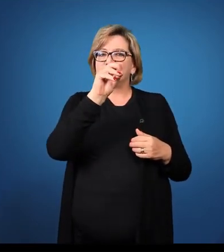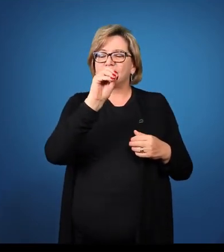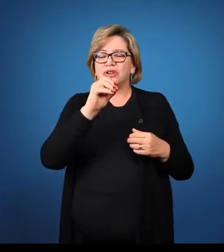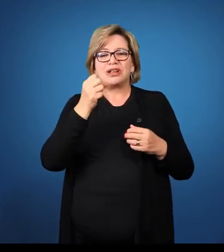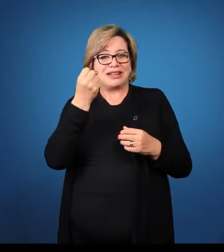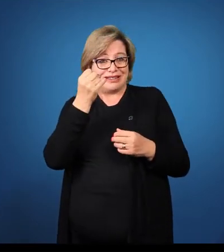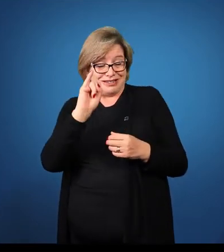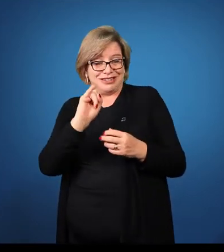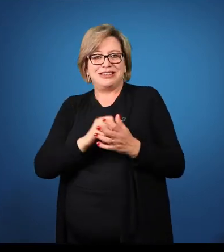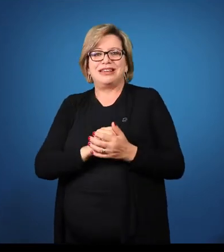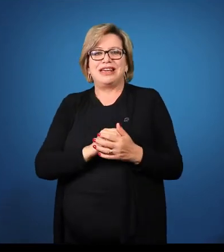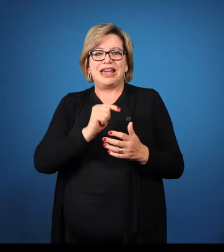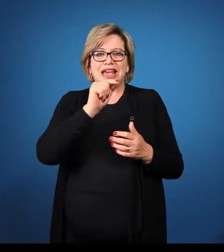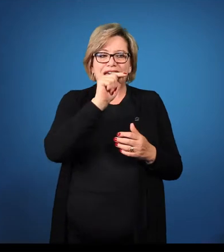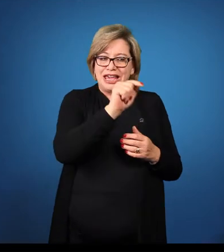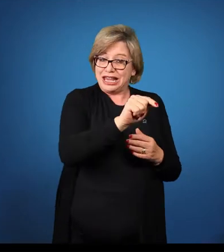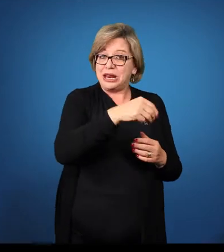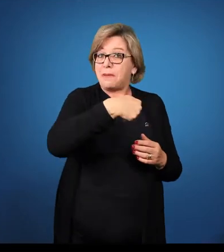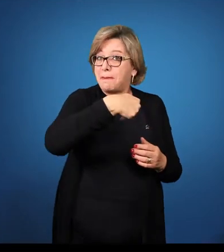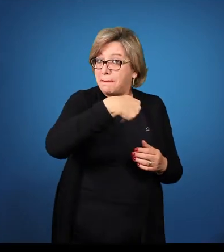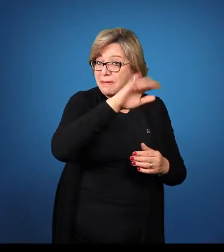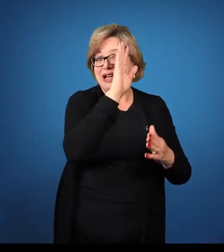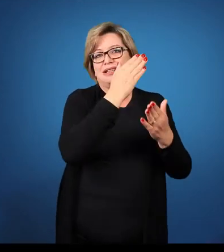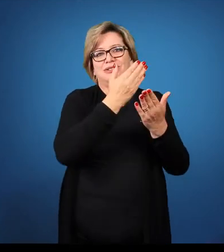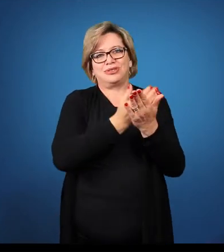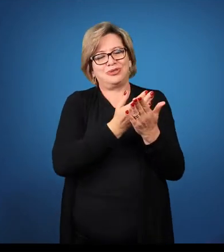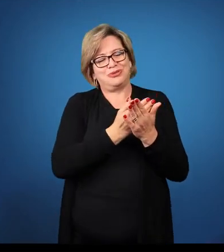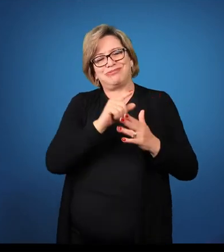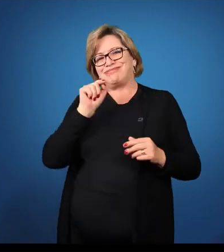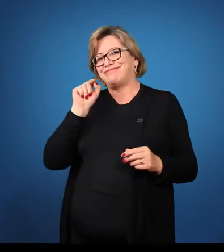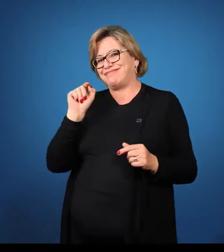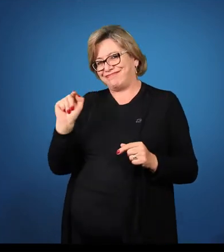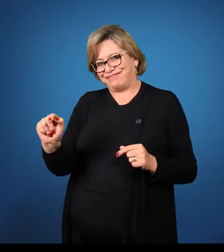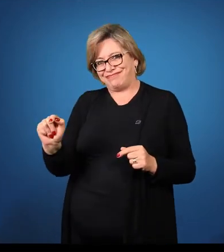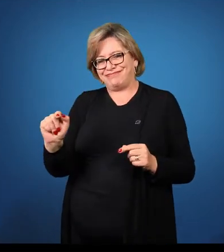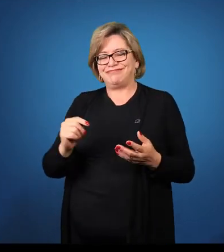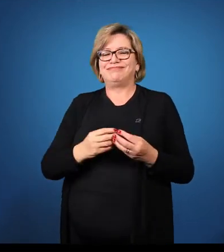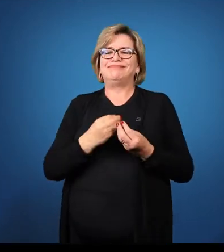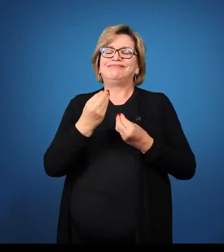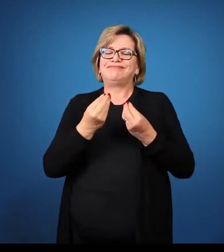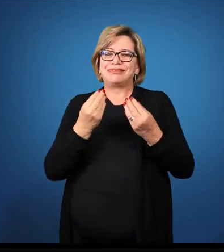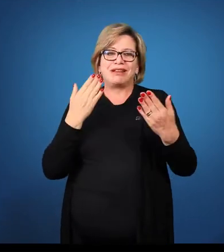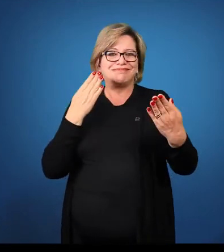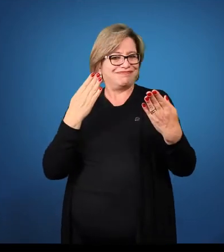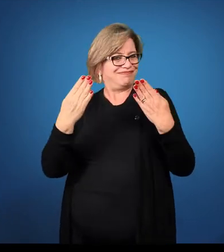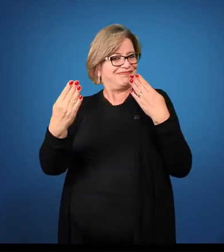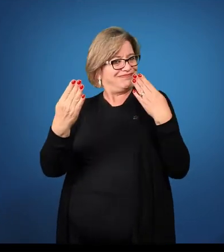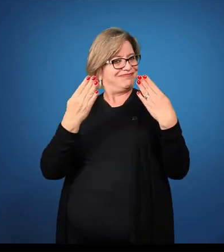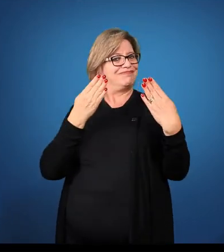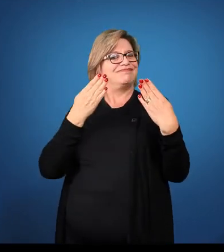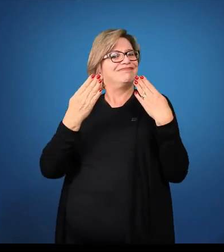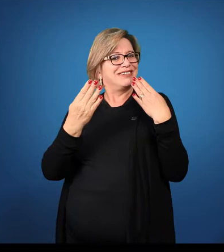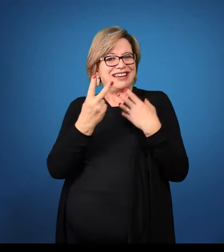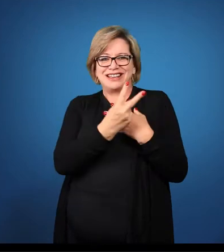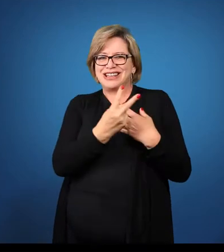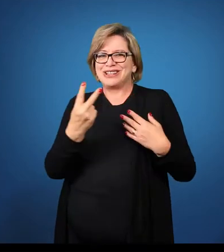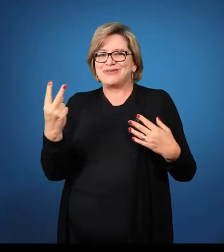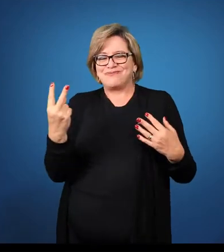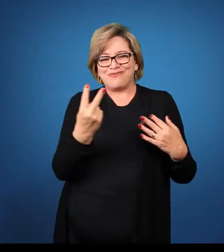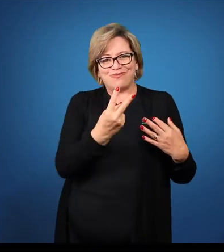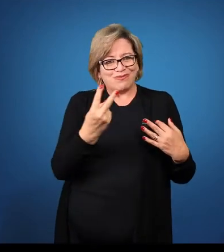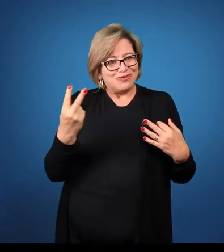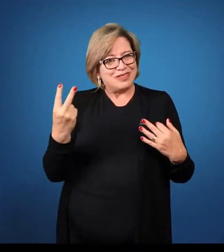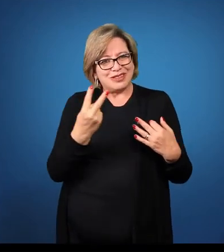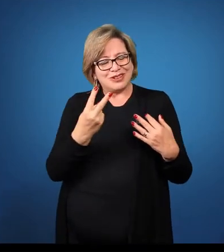Pedro é mais estudioso do que o João. Então, eu estou comparando